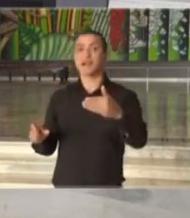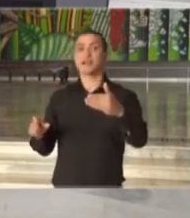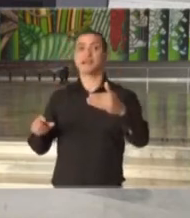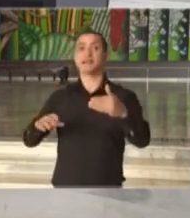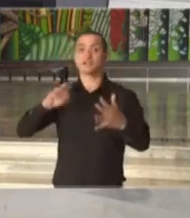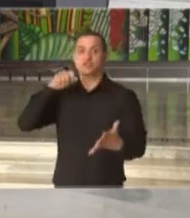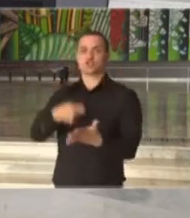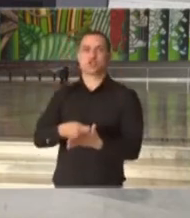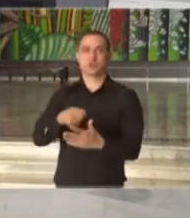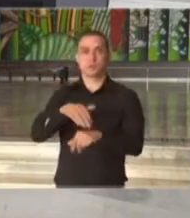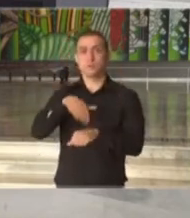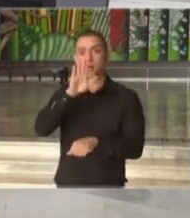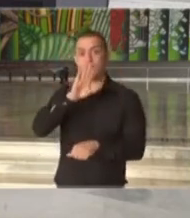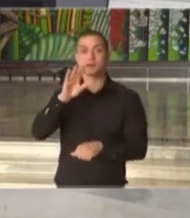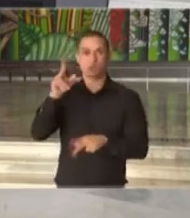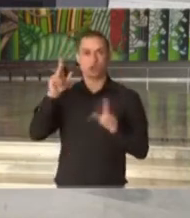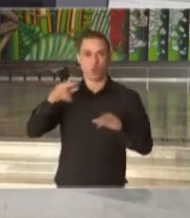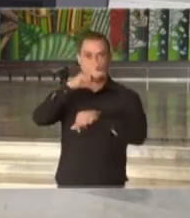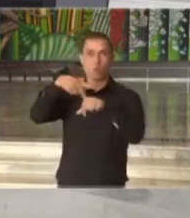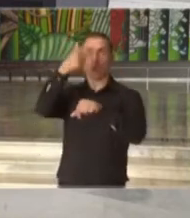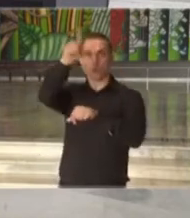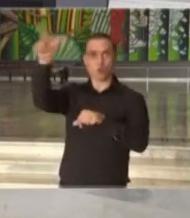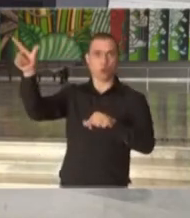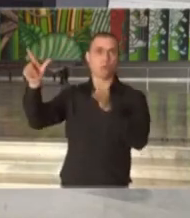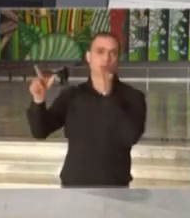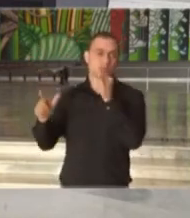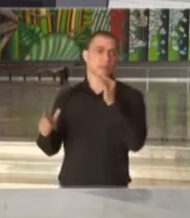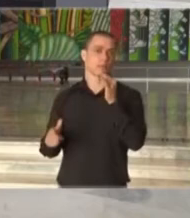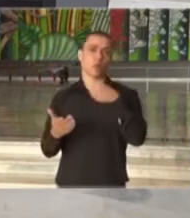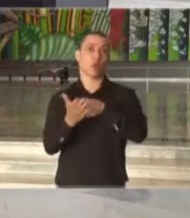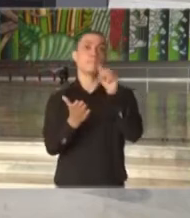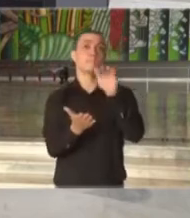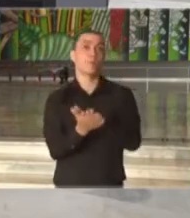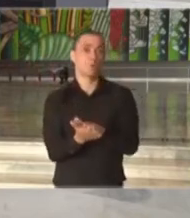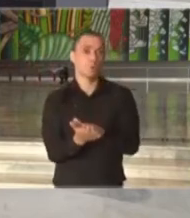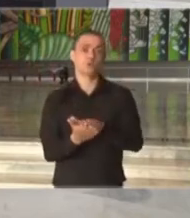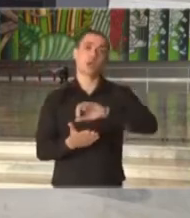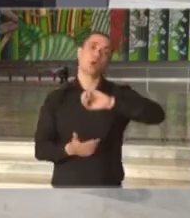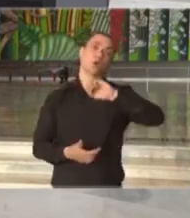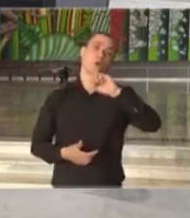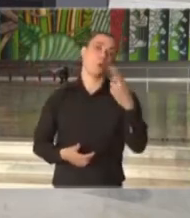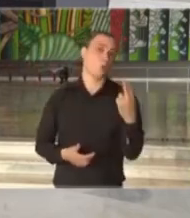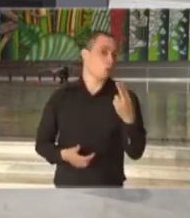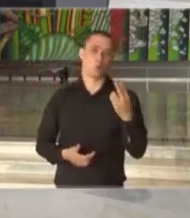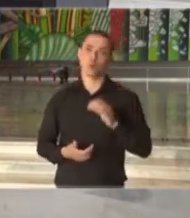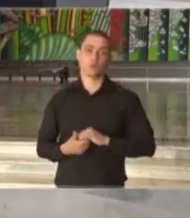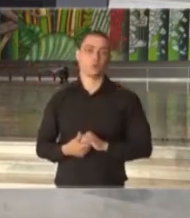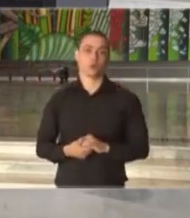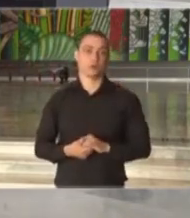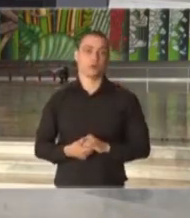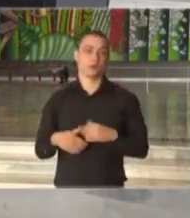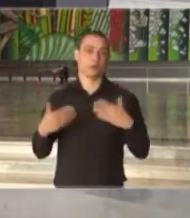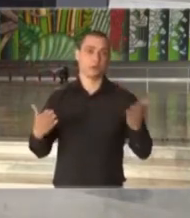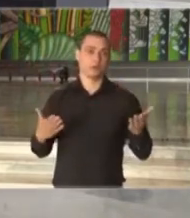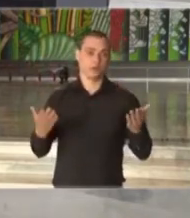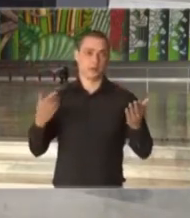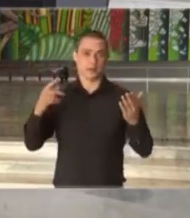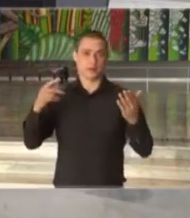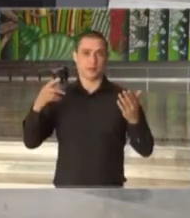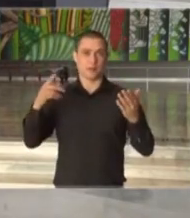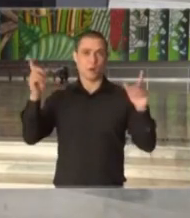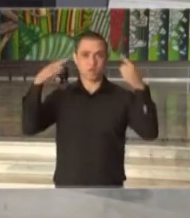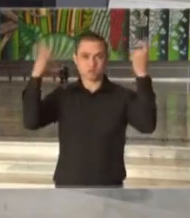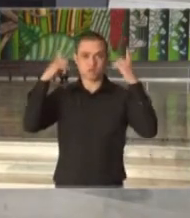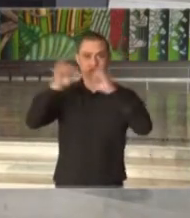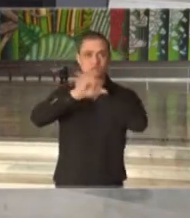um pouco mais radicais que outros países já utilizaram como aplicação de multa e até um toque de recolher